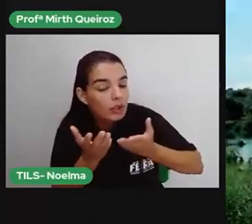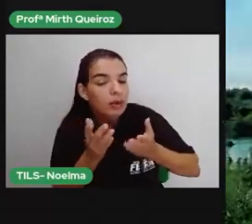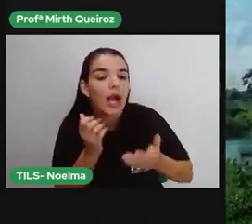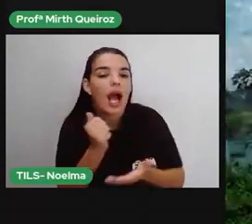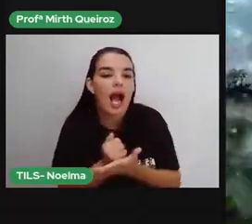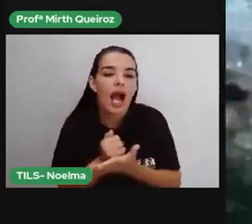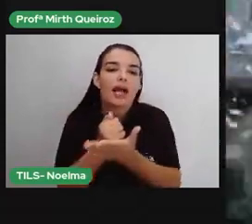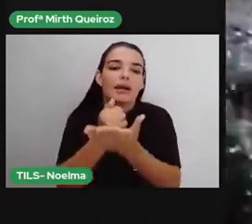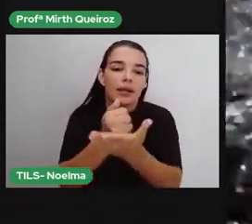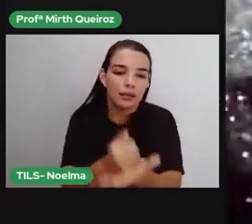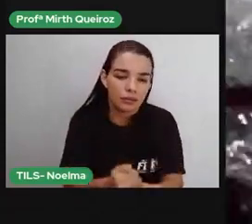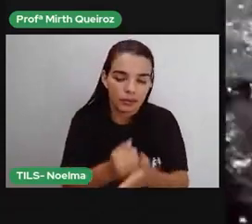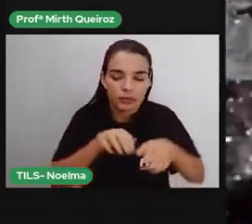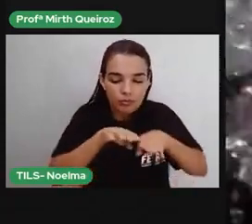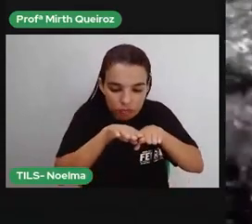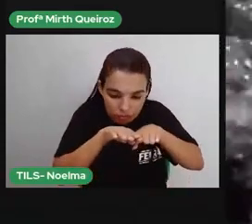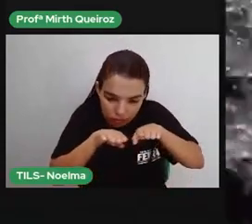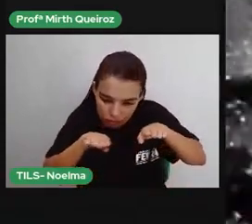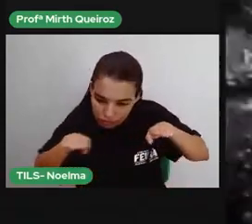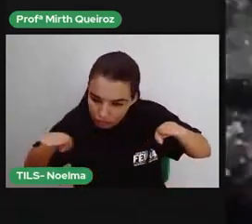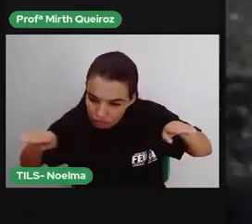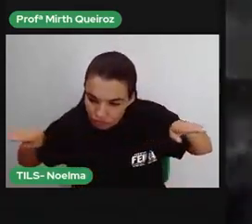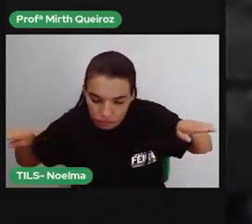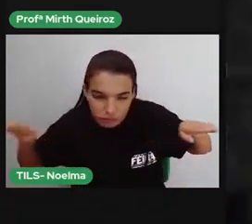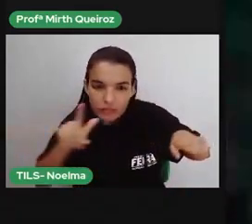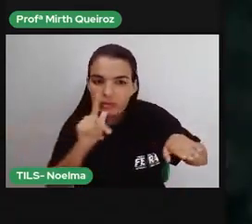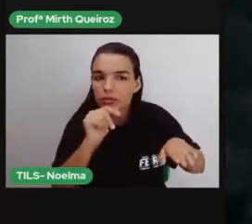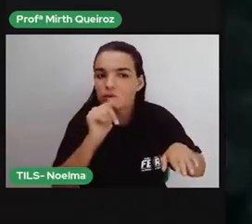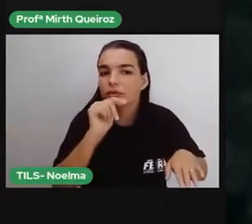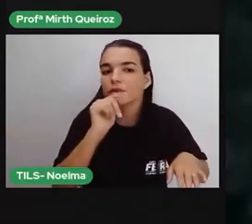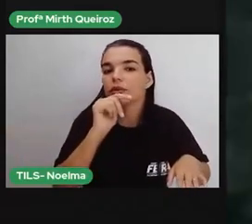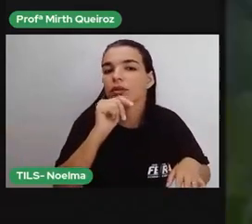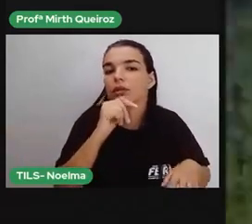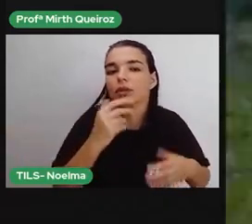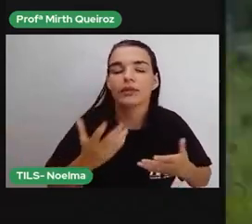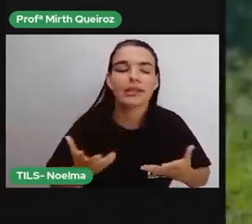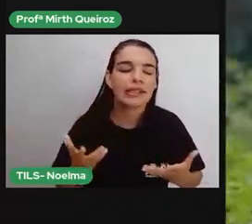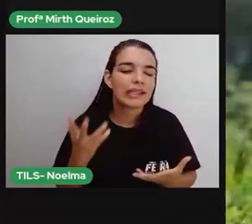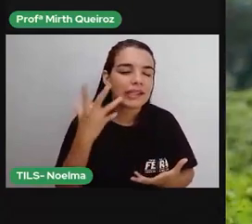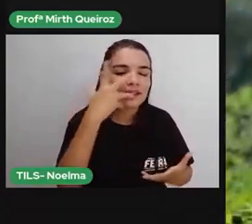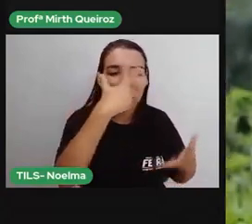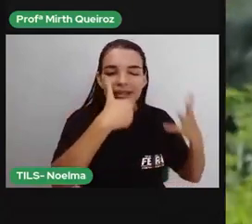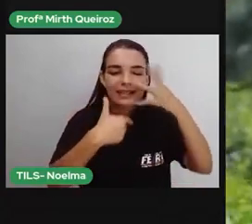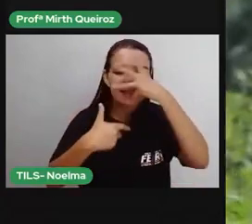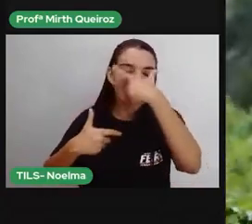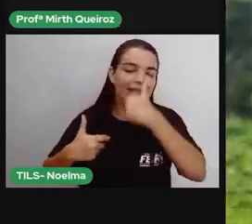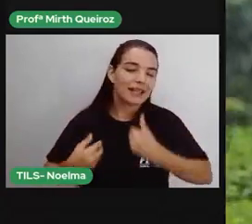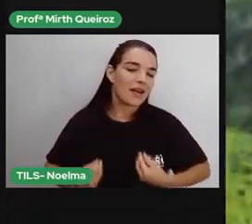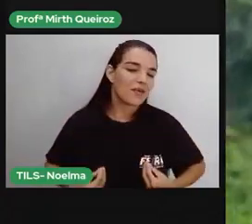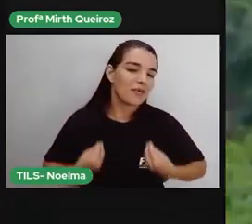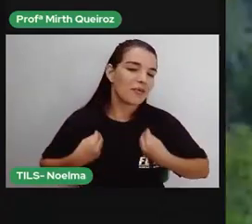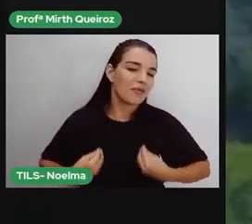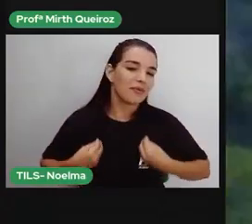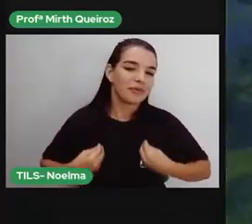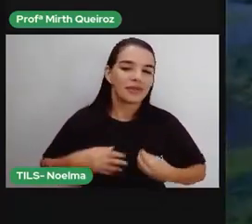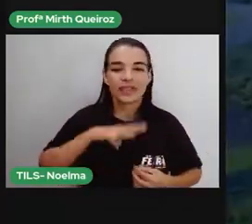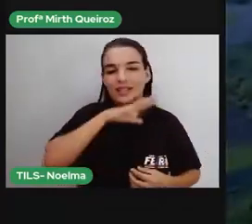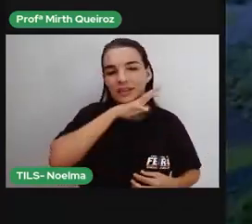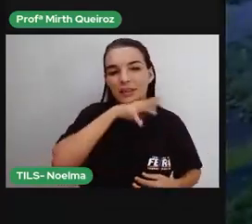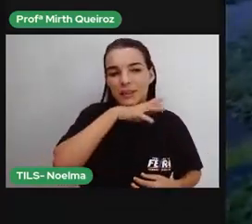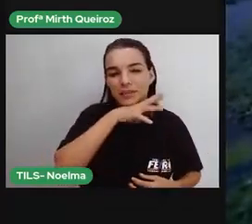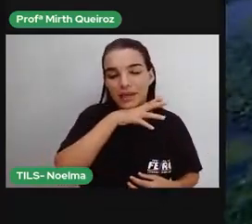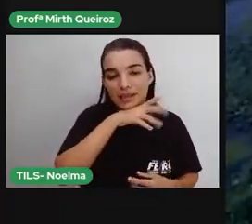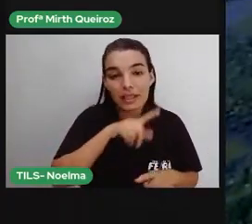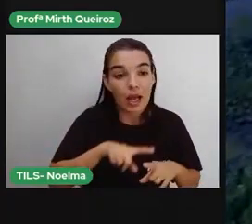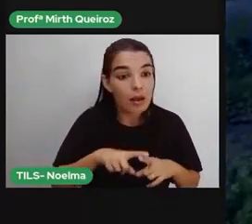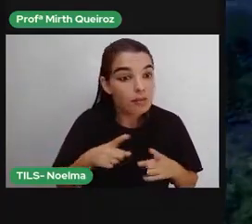região mais baixa, é onde as águas do Pantanal se encontram num espetáculo de vida e cor. Mas para que toda essa